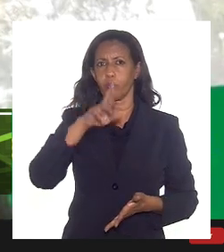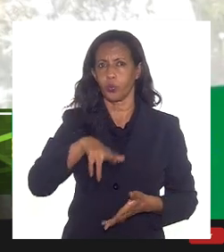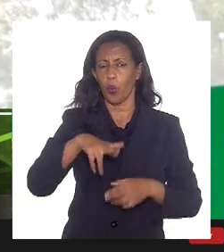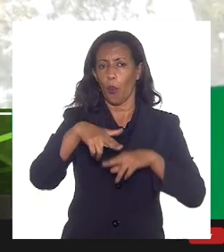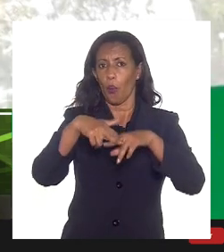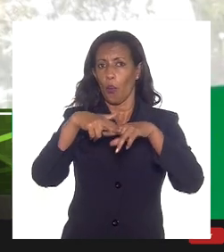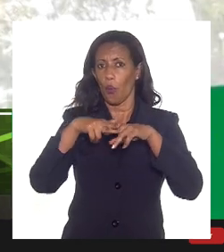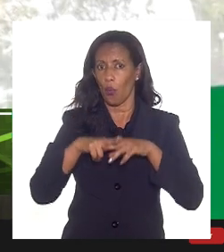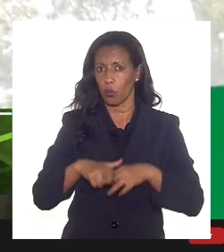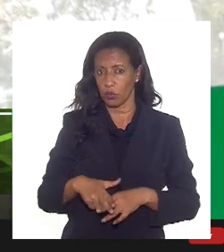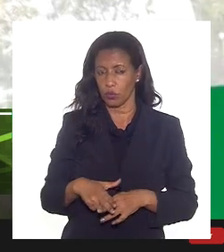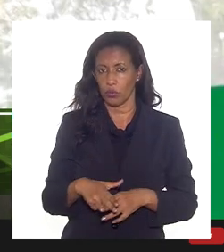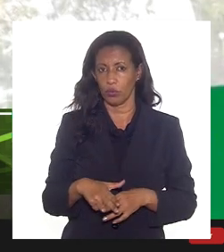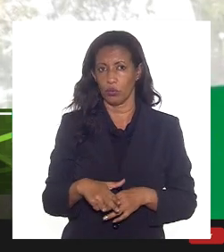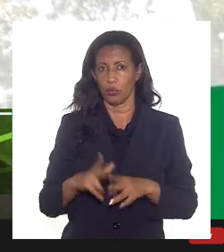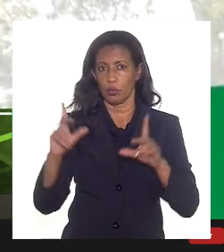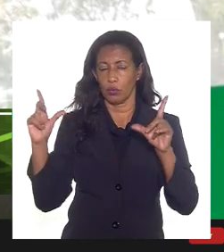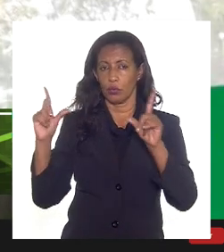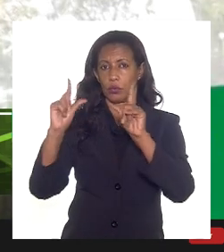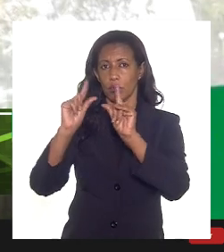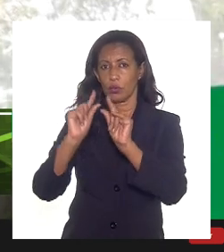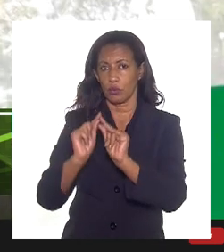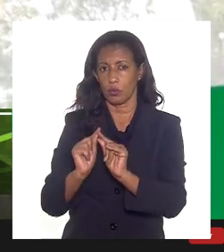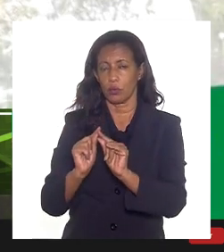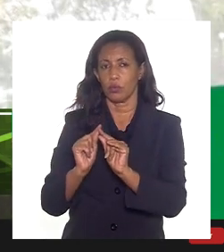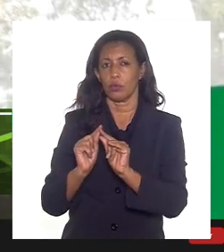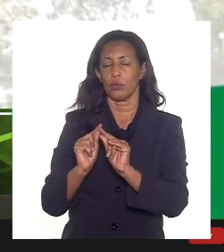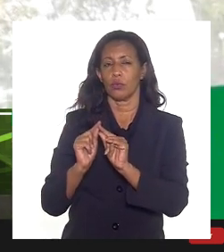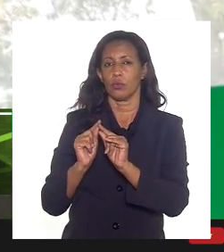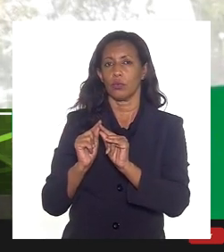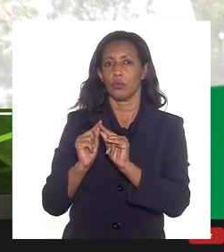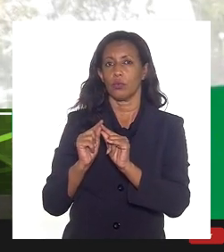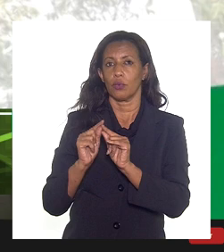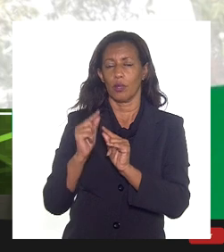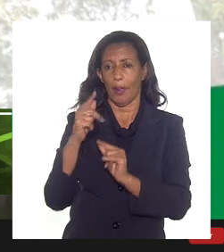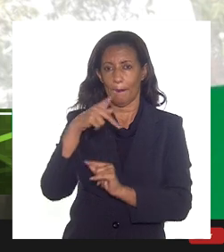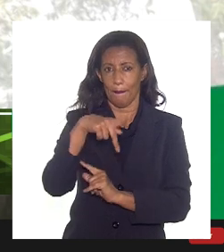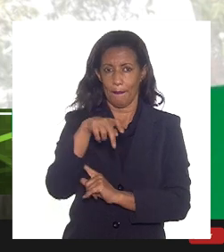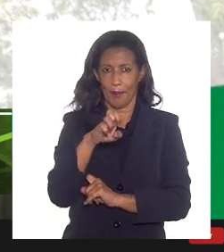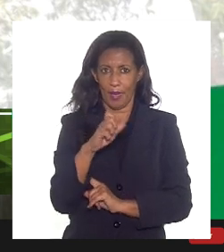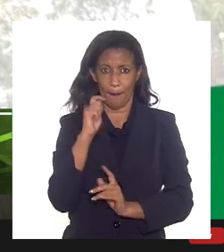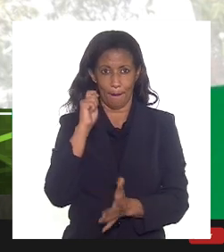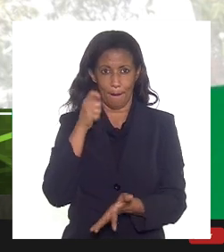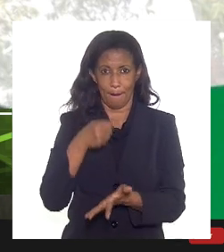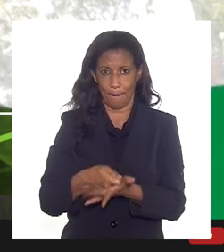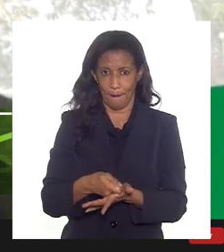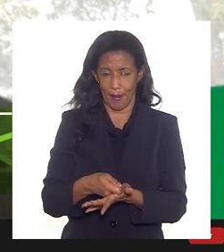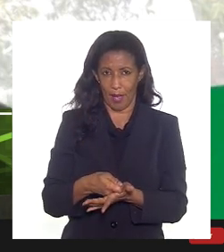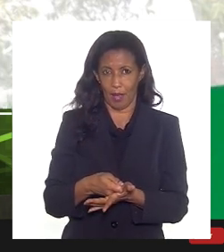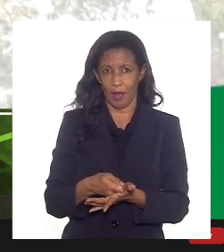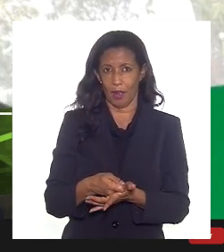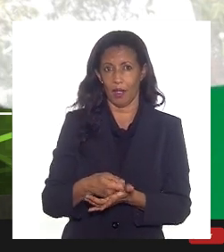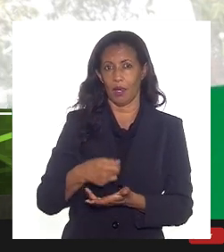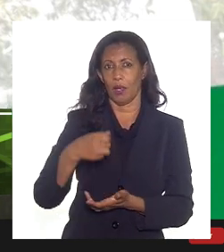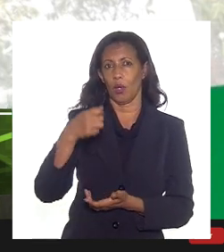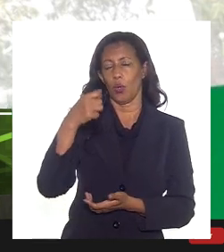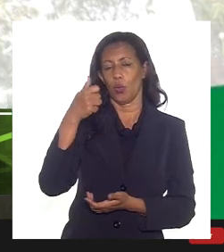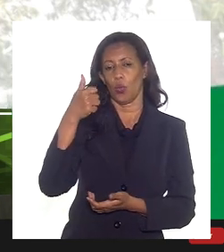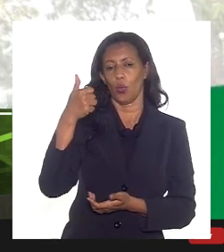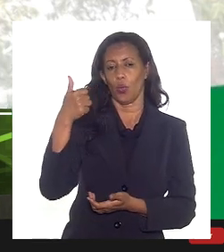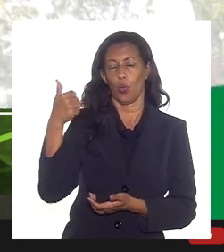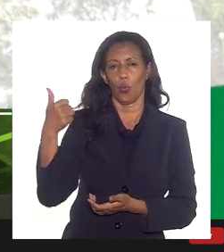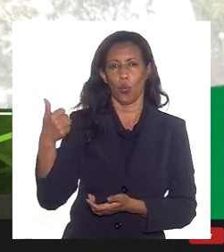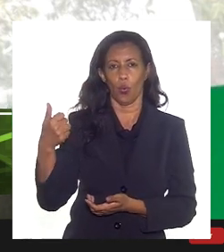houve a redução do valor da PE paga no comparativo do quarto tri de 20 com o quarto tri de